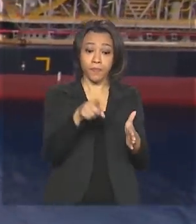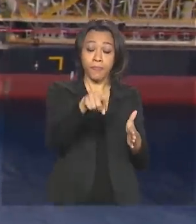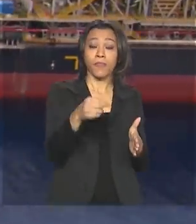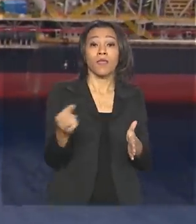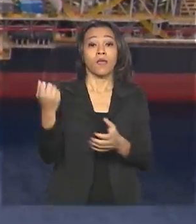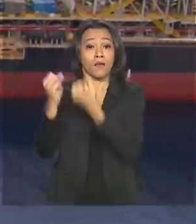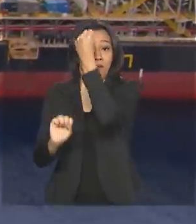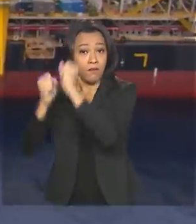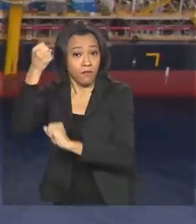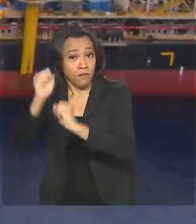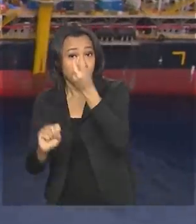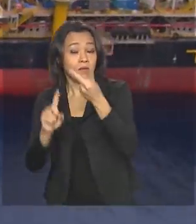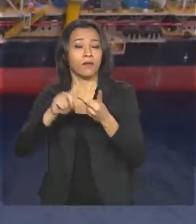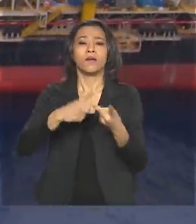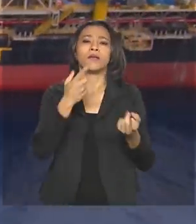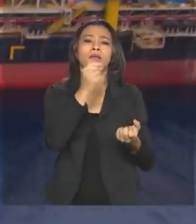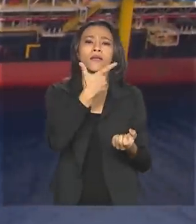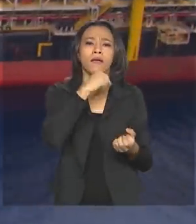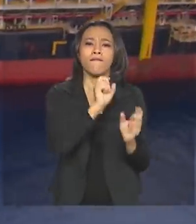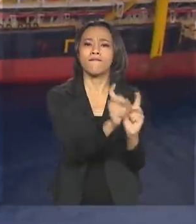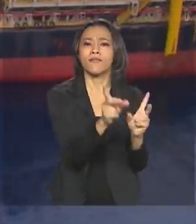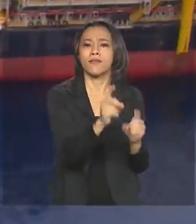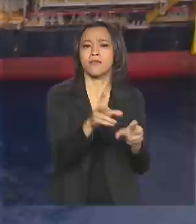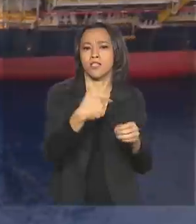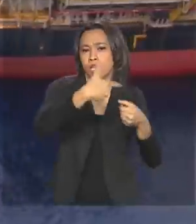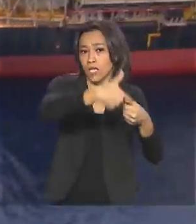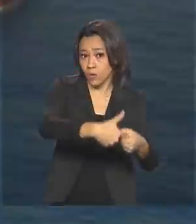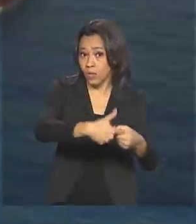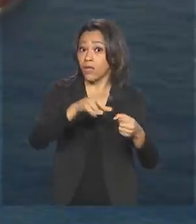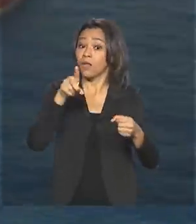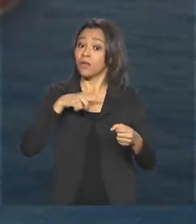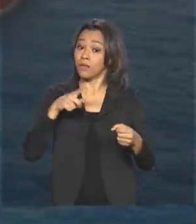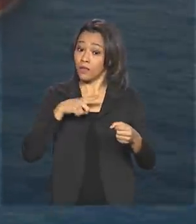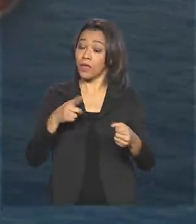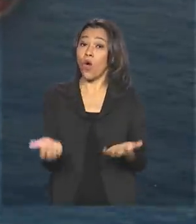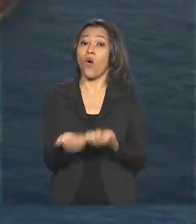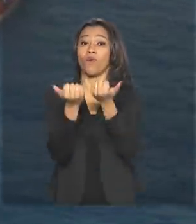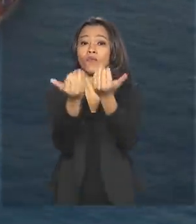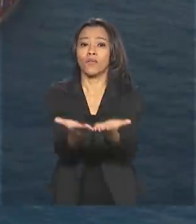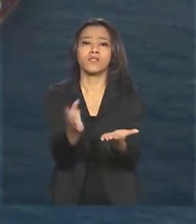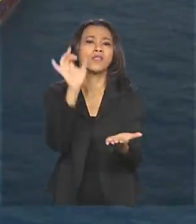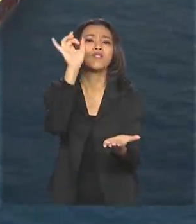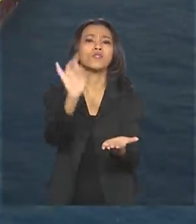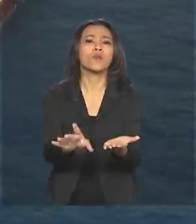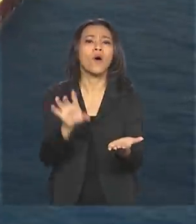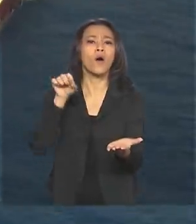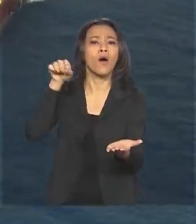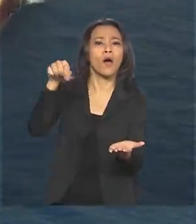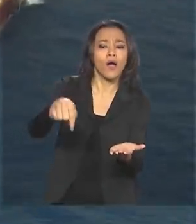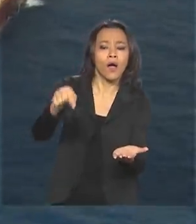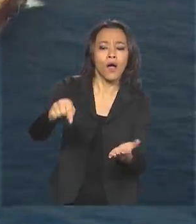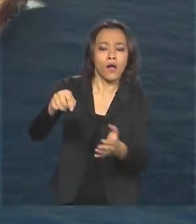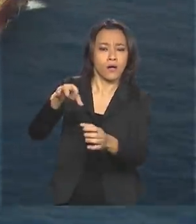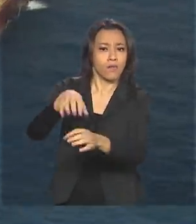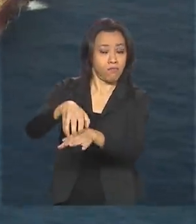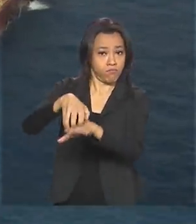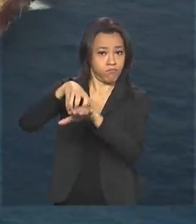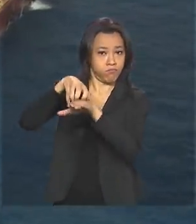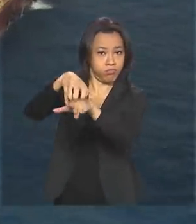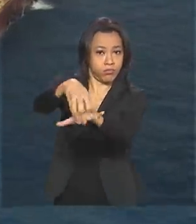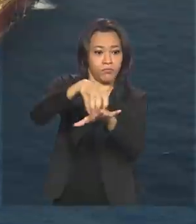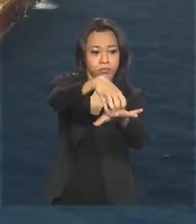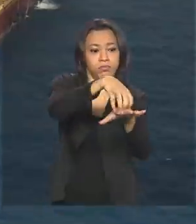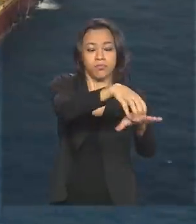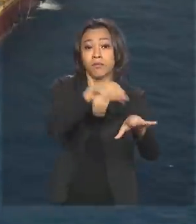de gasolina já são obrigados a oferecer apenas o novo combustível para as distribuidoras, que vão ter um prazo para